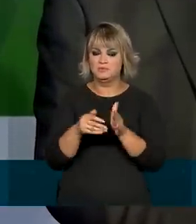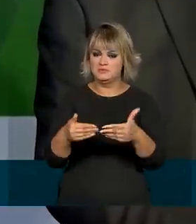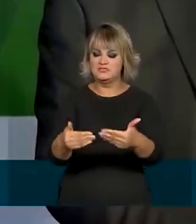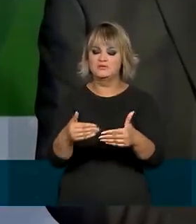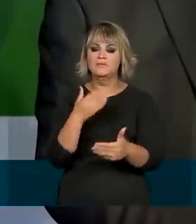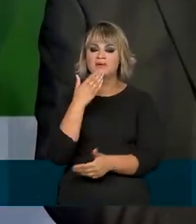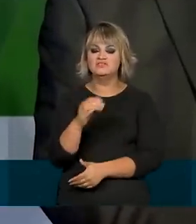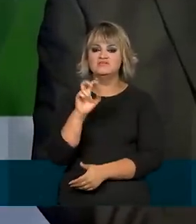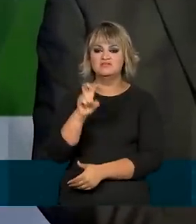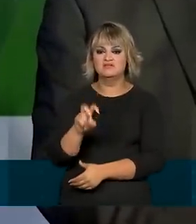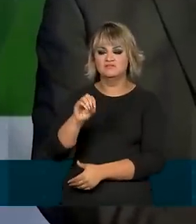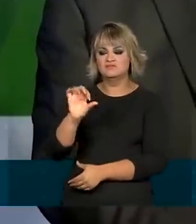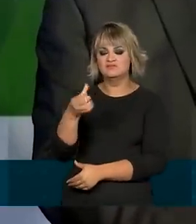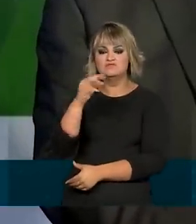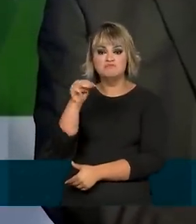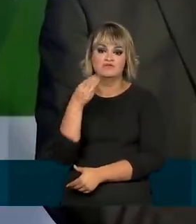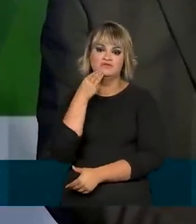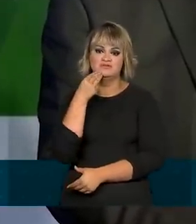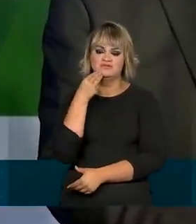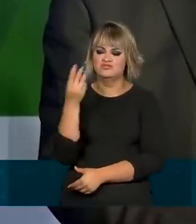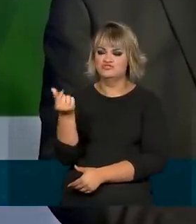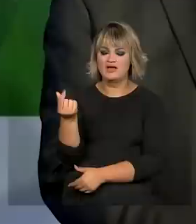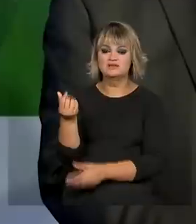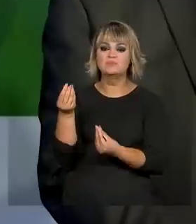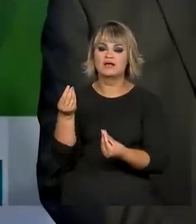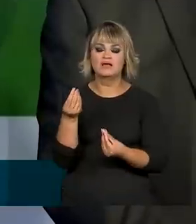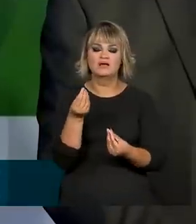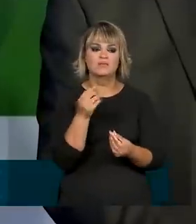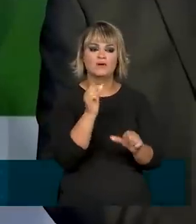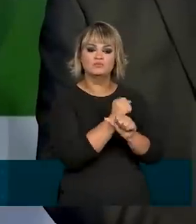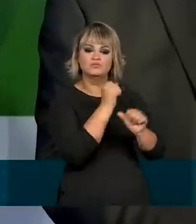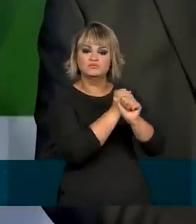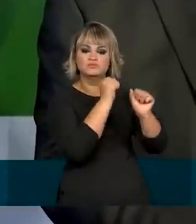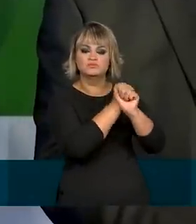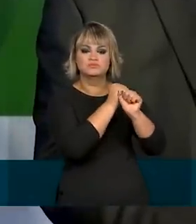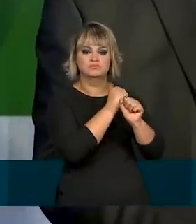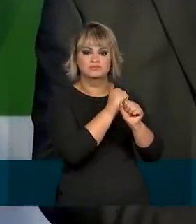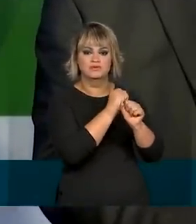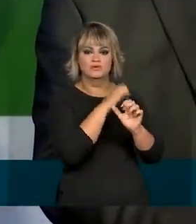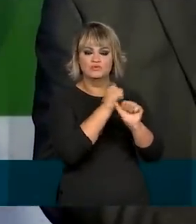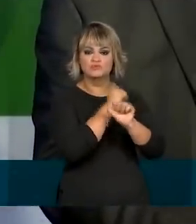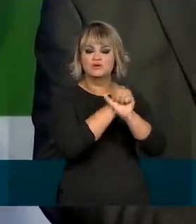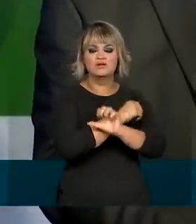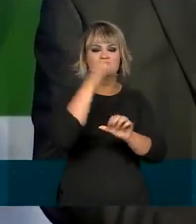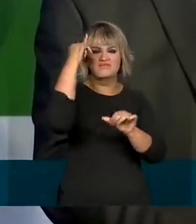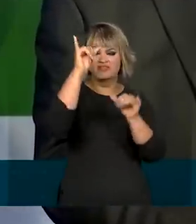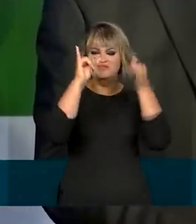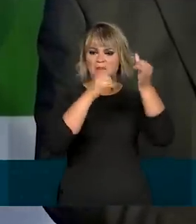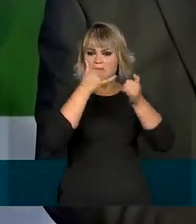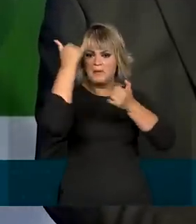506 milhões para que obras de prevenção de